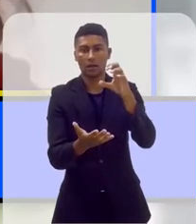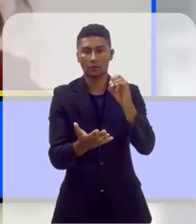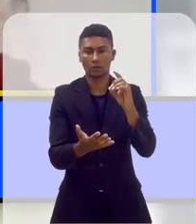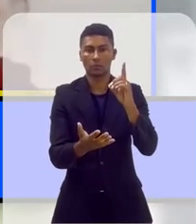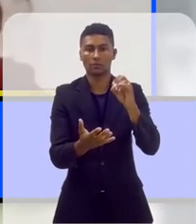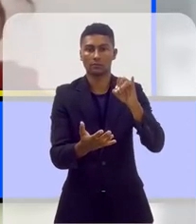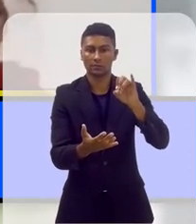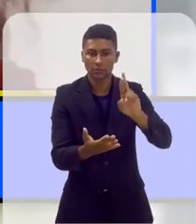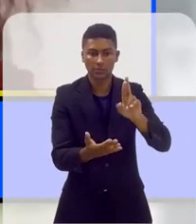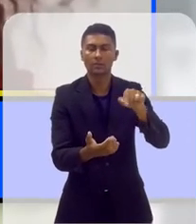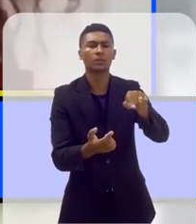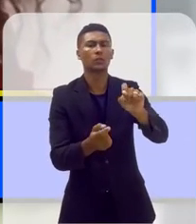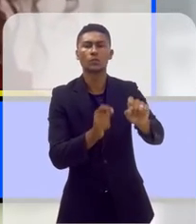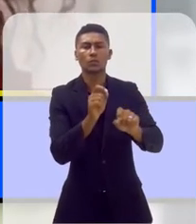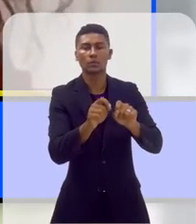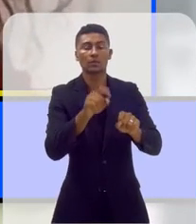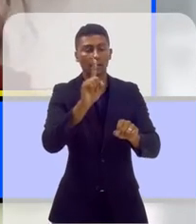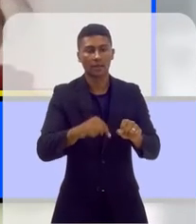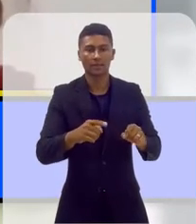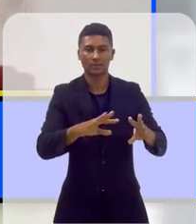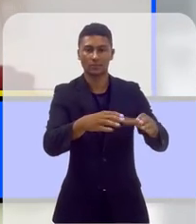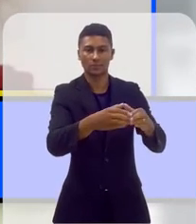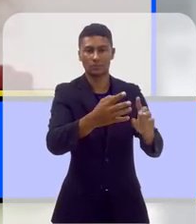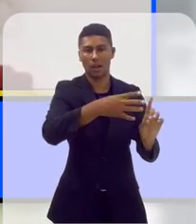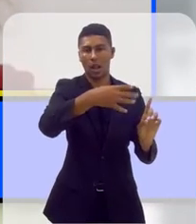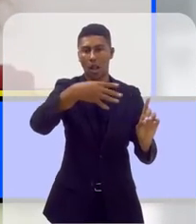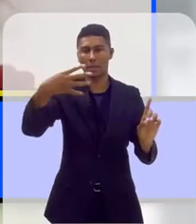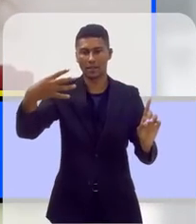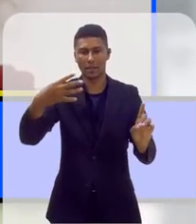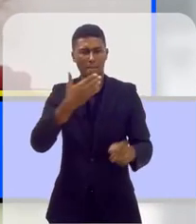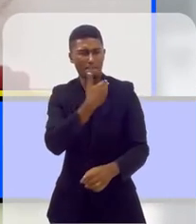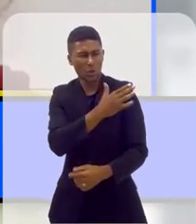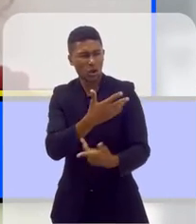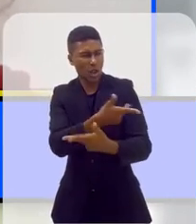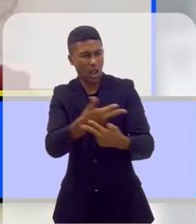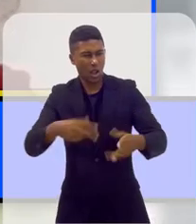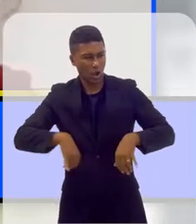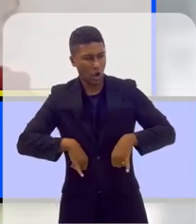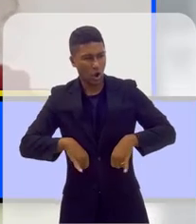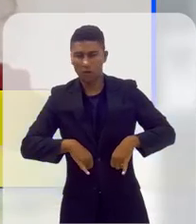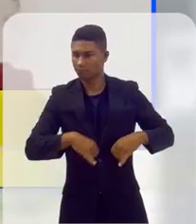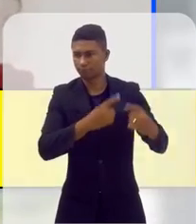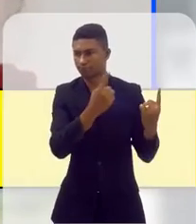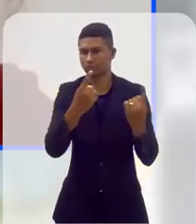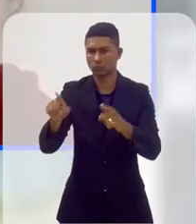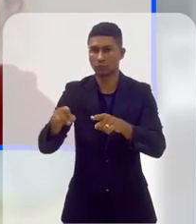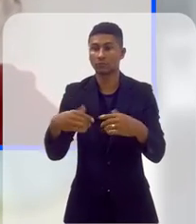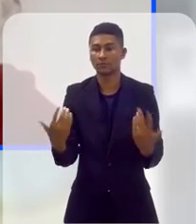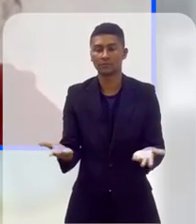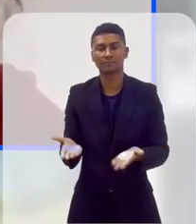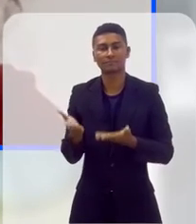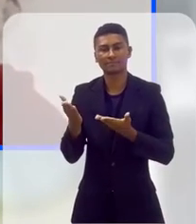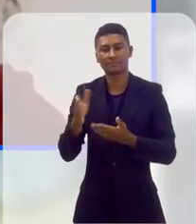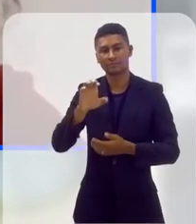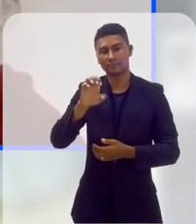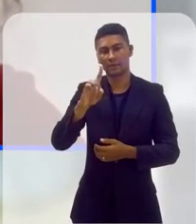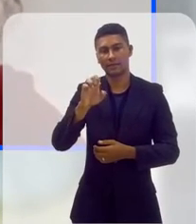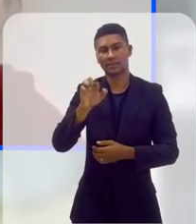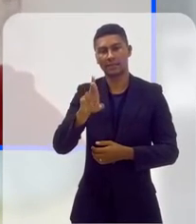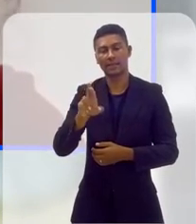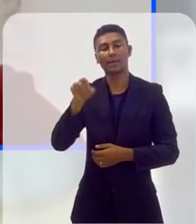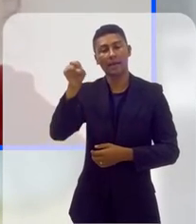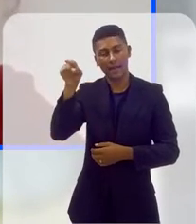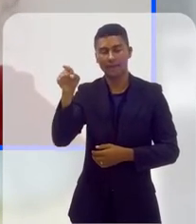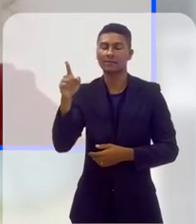coordenadoria de enfrentamento à intolerância religiosa e dos direitos da população LGBTQIA+. Acredito que o professor Eder vai ser a pessoa mais